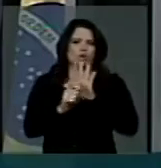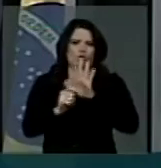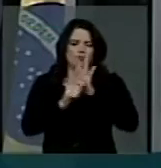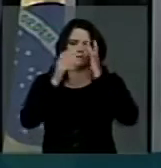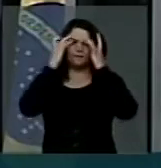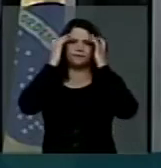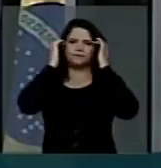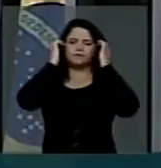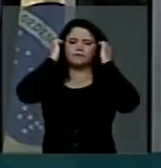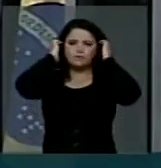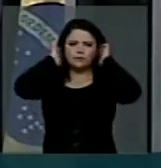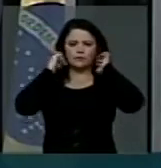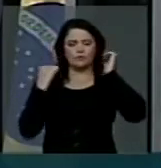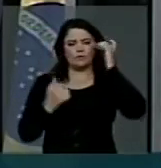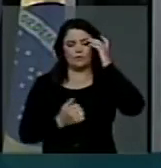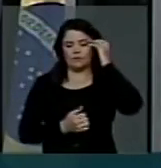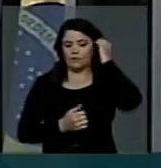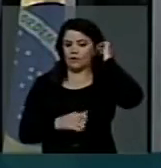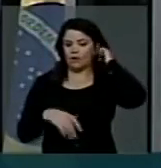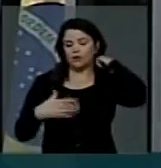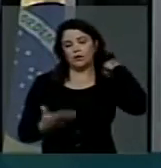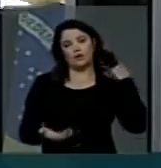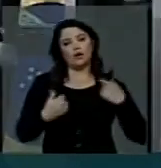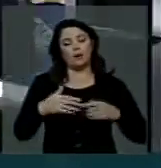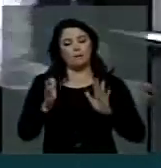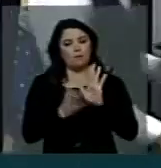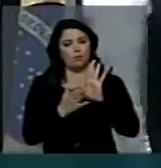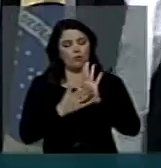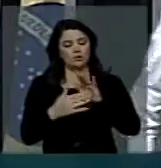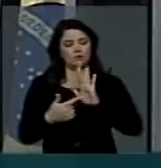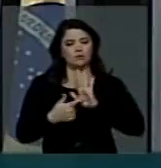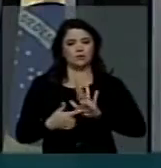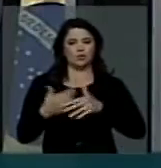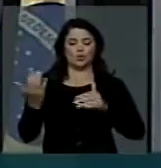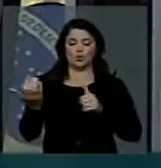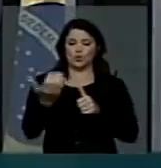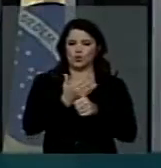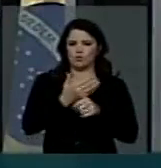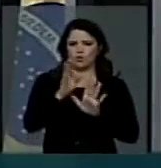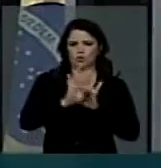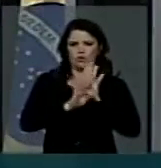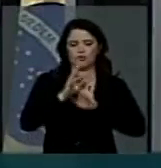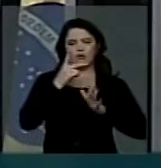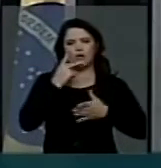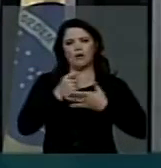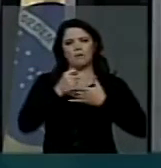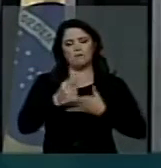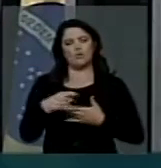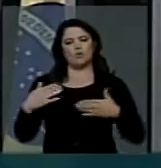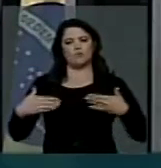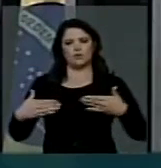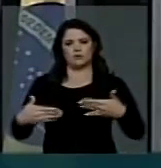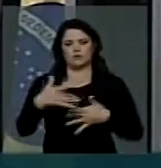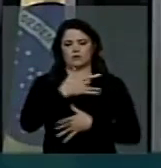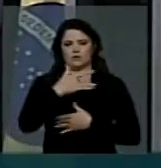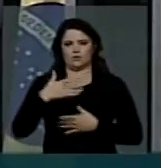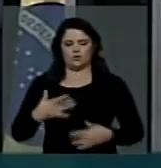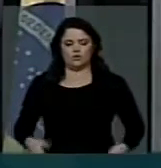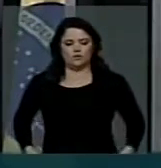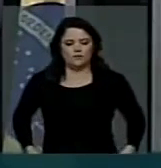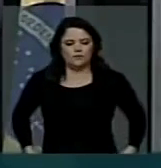A proposta apresentada no substitutivo, senhoras e senhores deputados, tem o apoio do Ministério da Saúde,